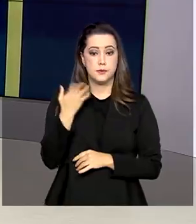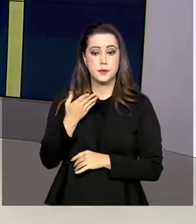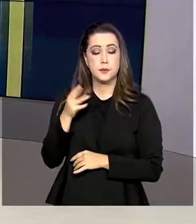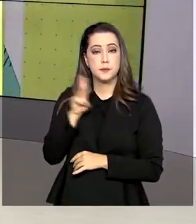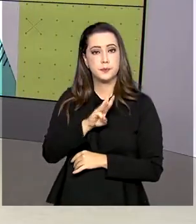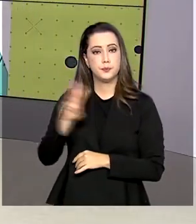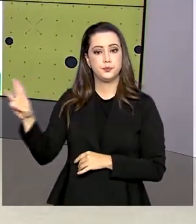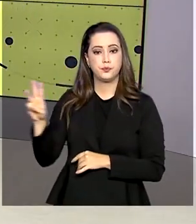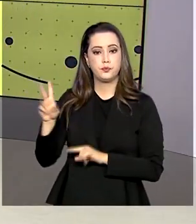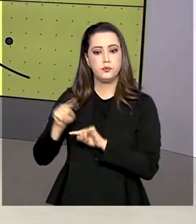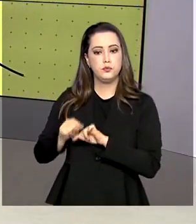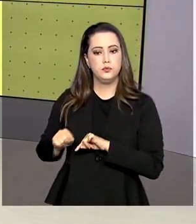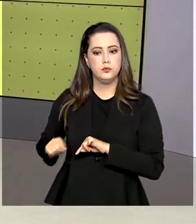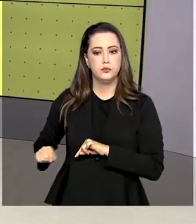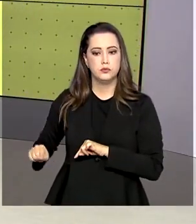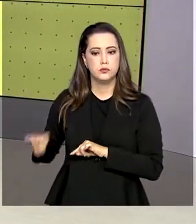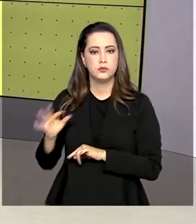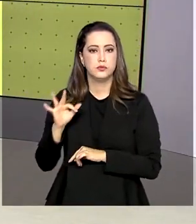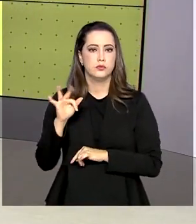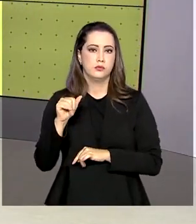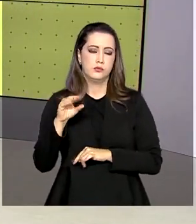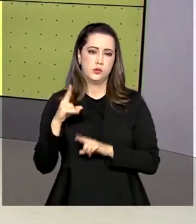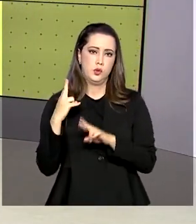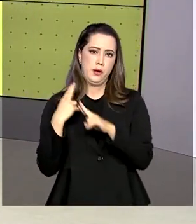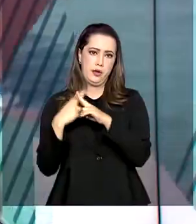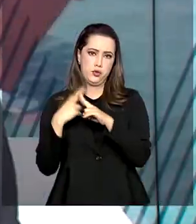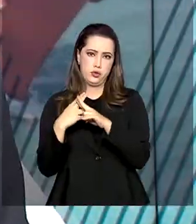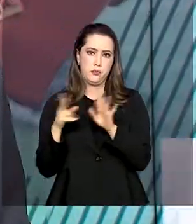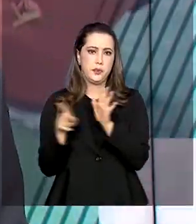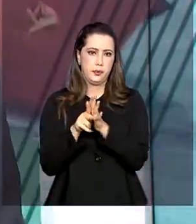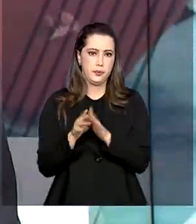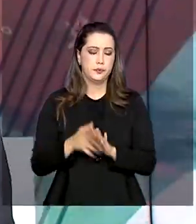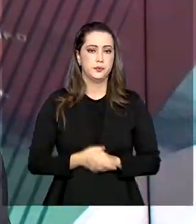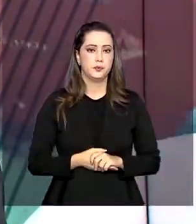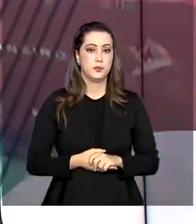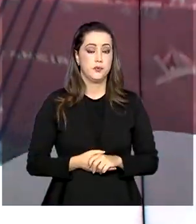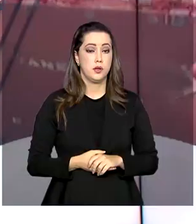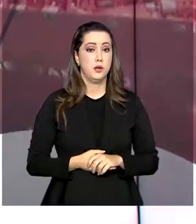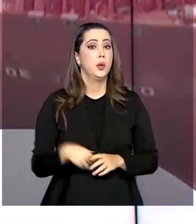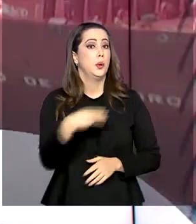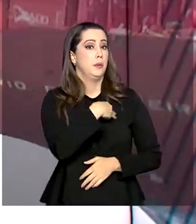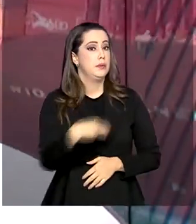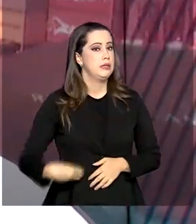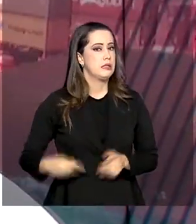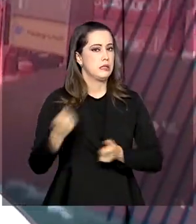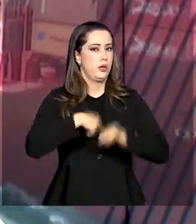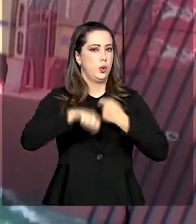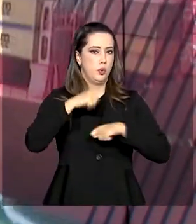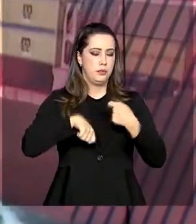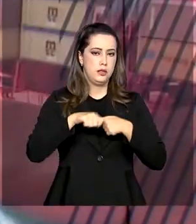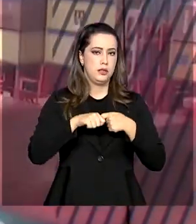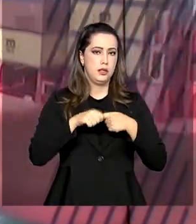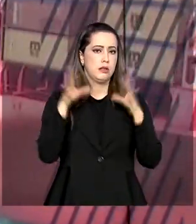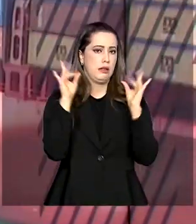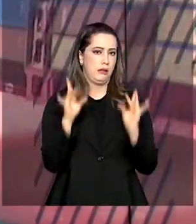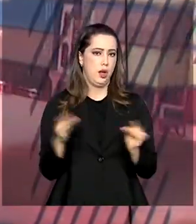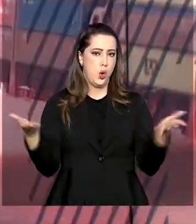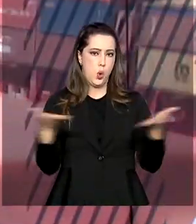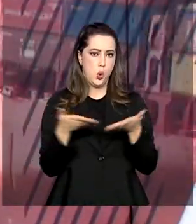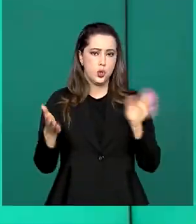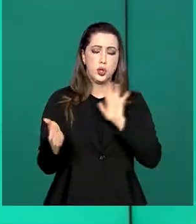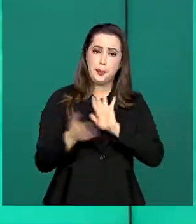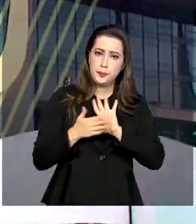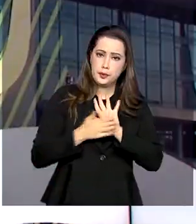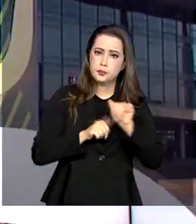fgts.caixa.gov.br. O ministro da Economia, Paulo Guedes, afirmou hoje que a proposta de